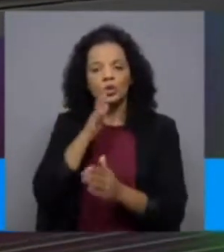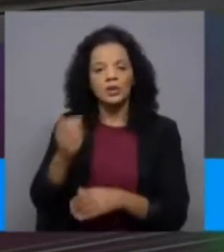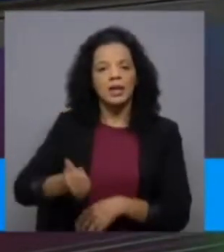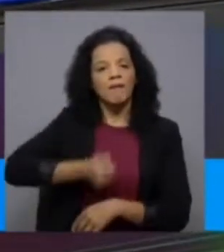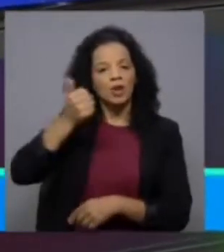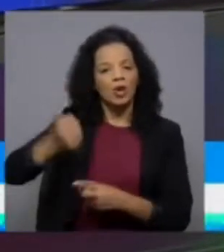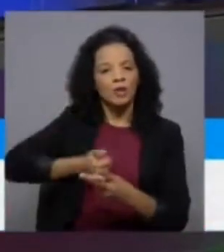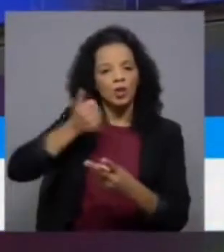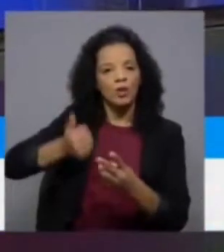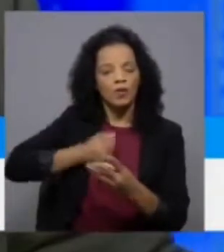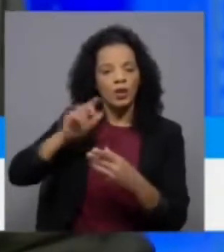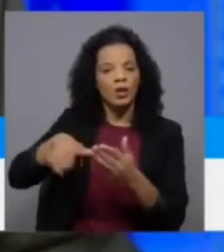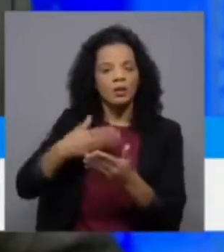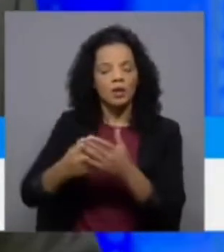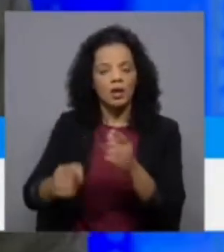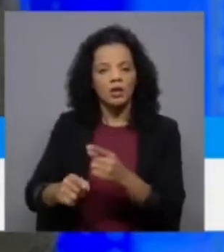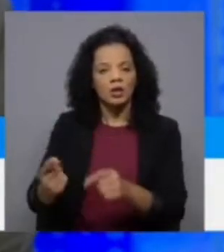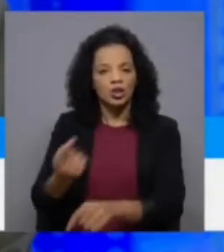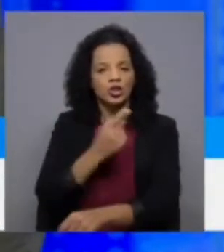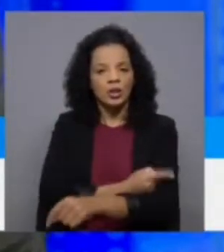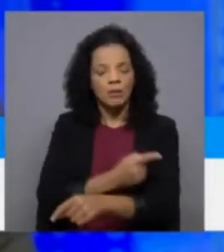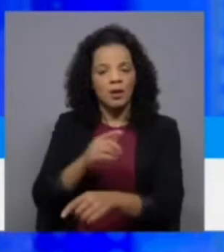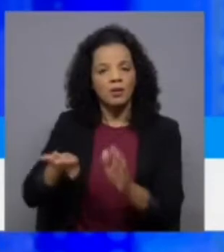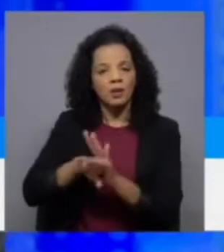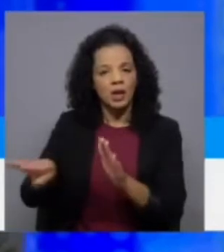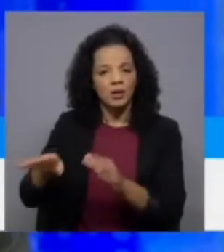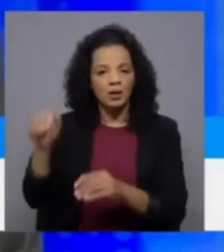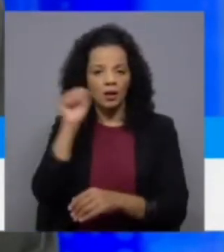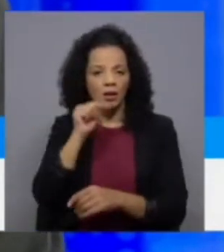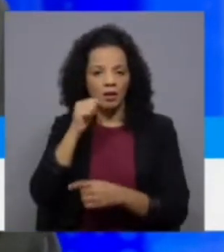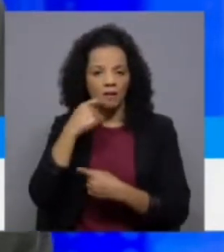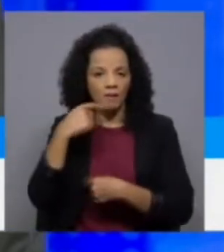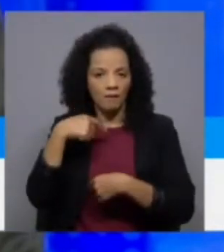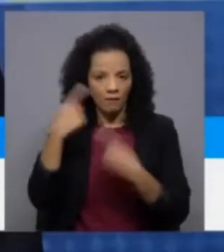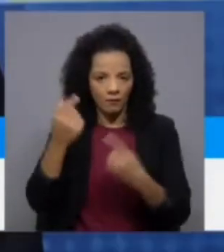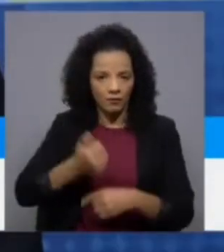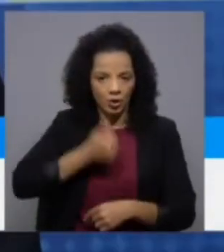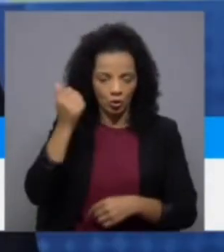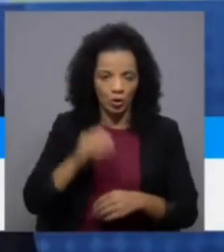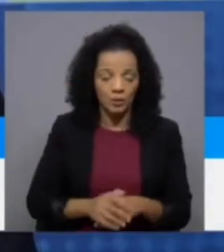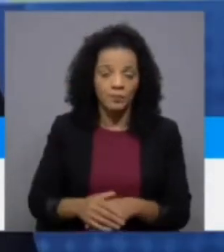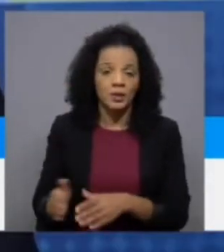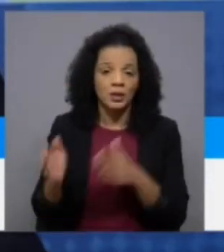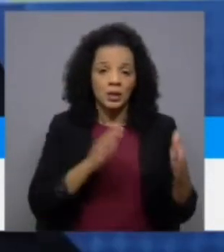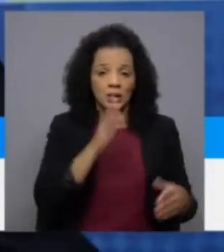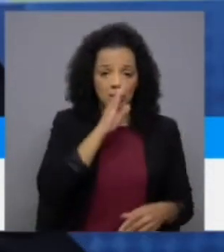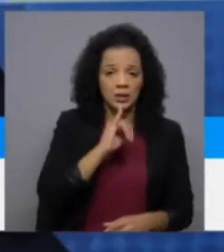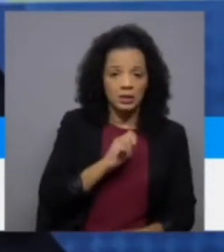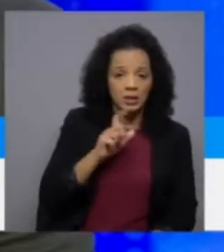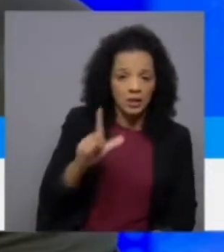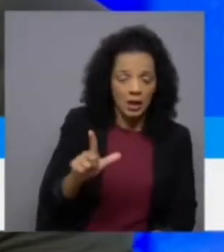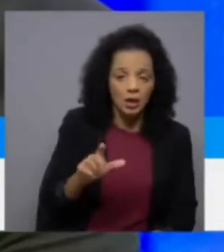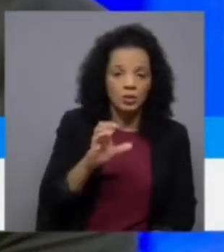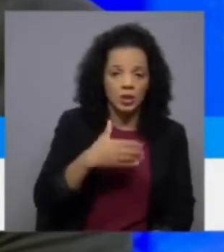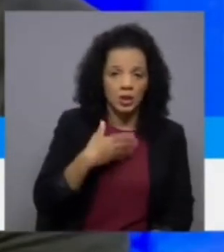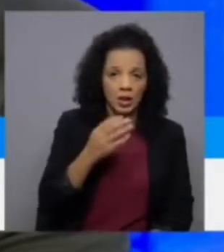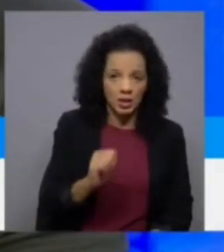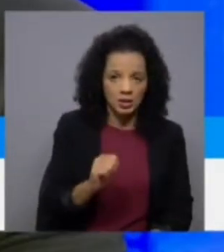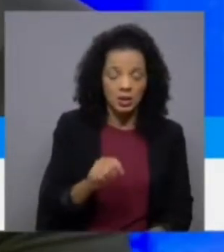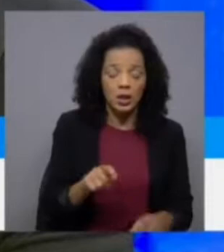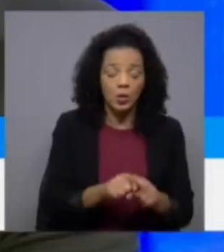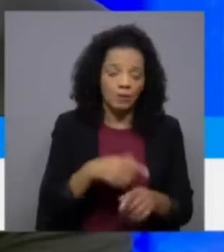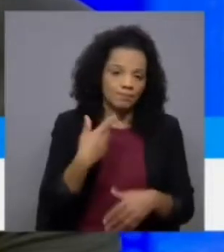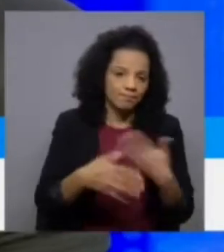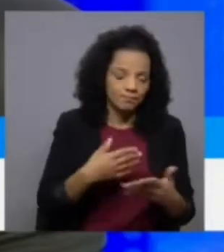o comunicado da extrema direita a cantar vitória se governar com a IL e o CDS boa parte social vai para a janela